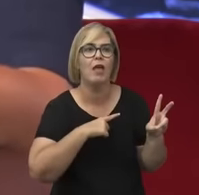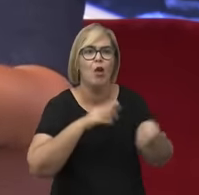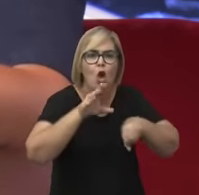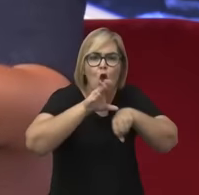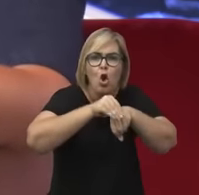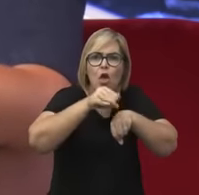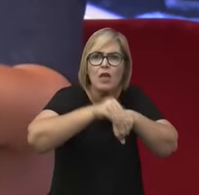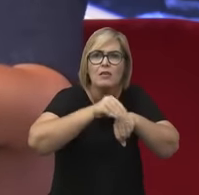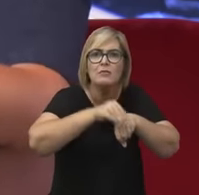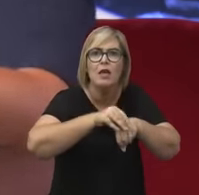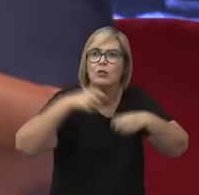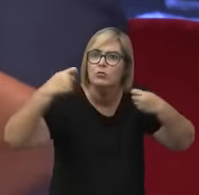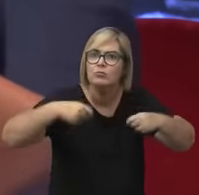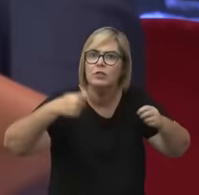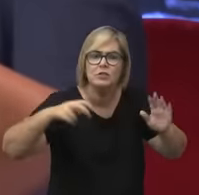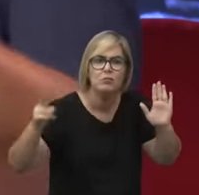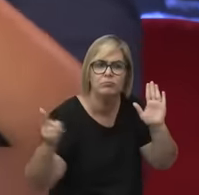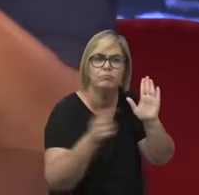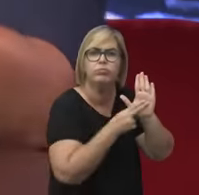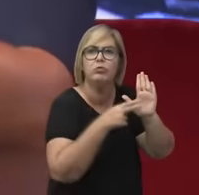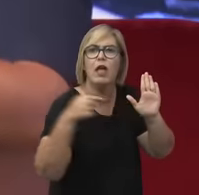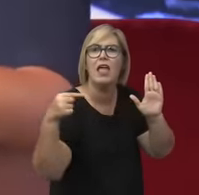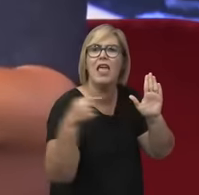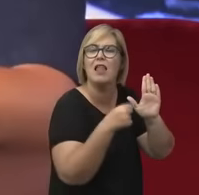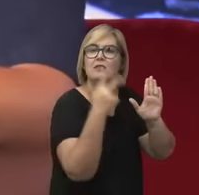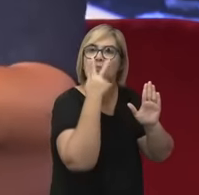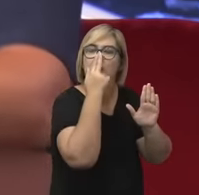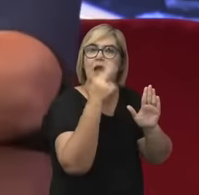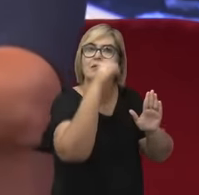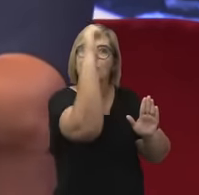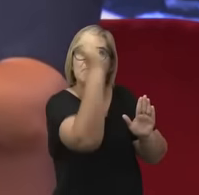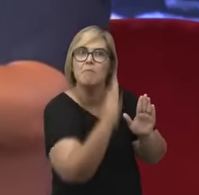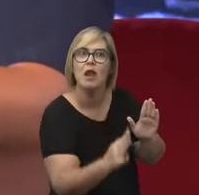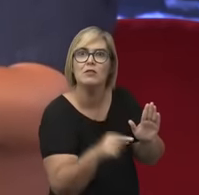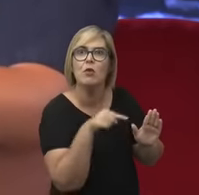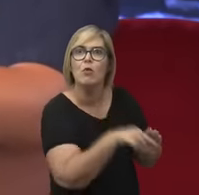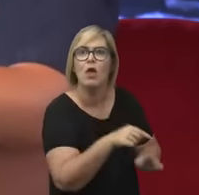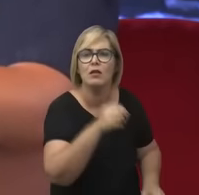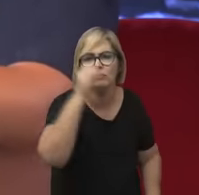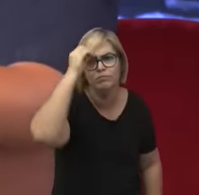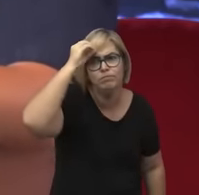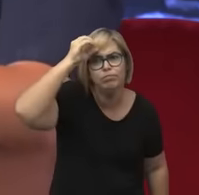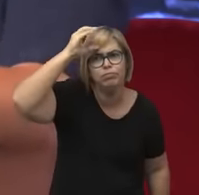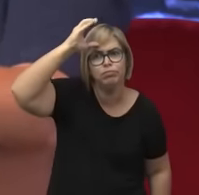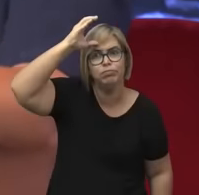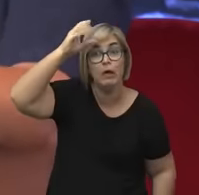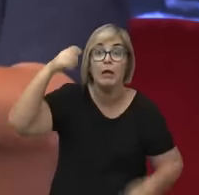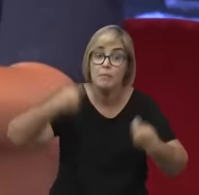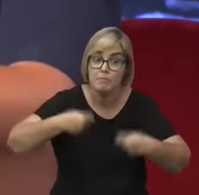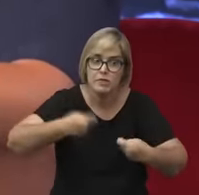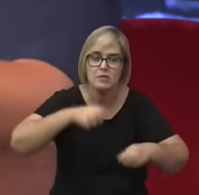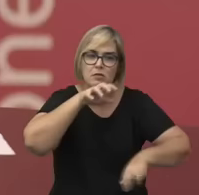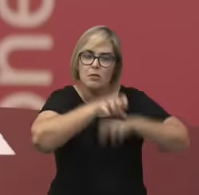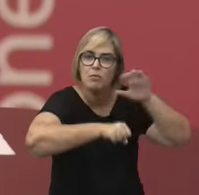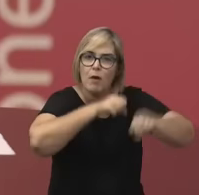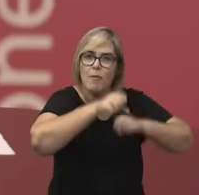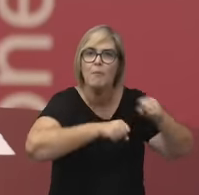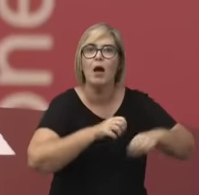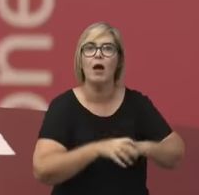reconhecida como uma cultura formadora do Brasil e mais, uma cultura que tem que ser adotada